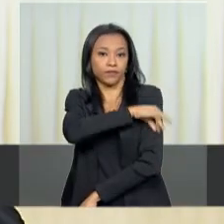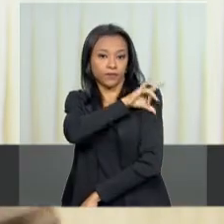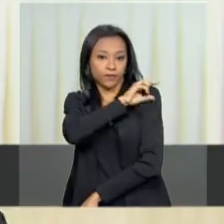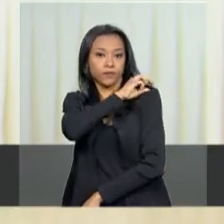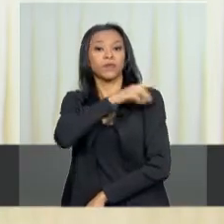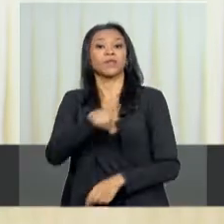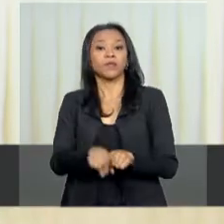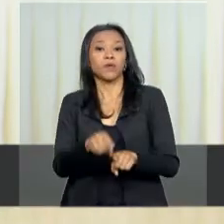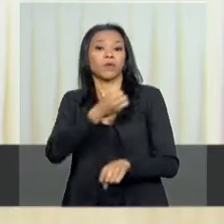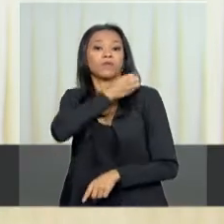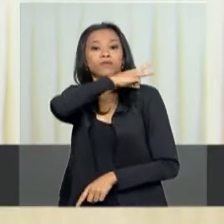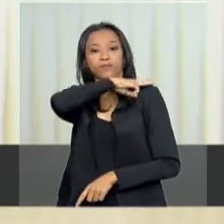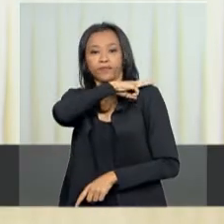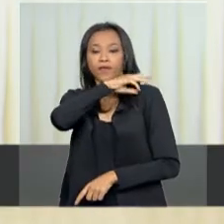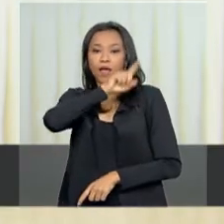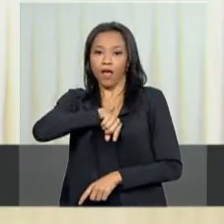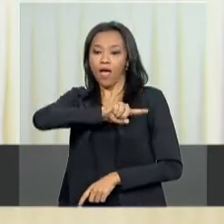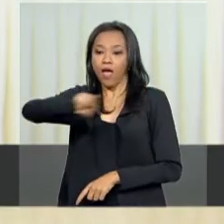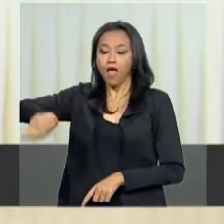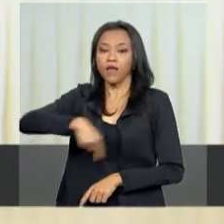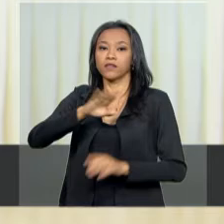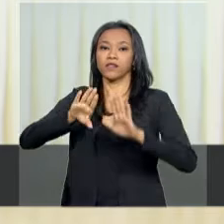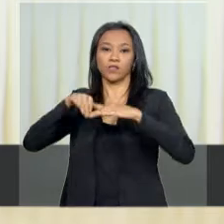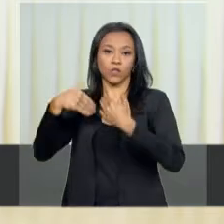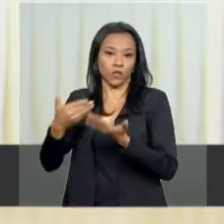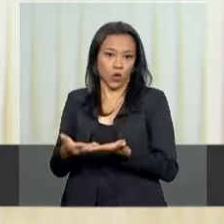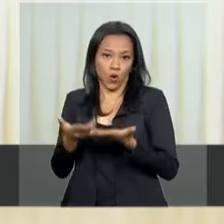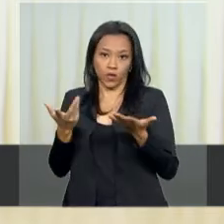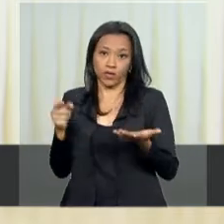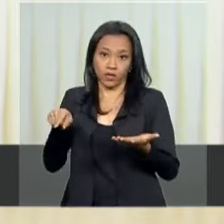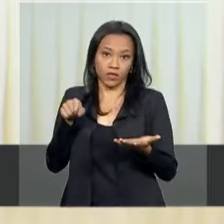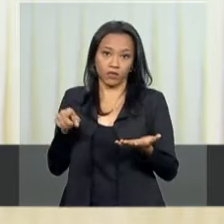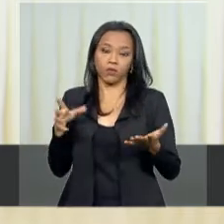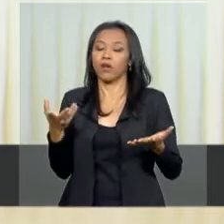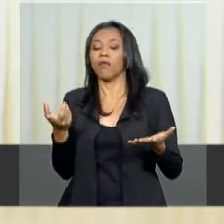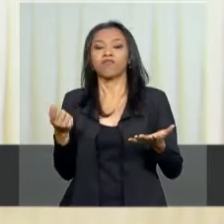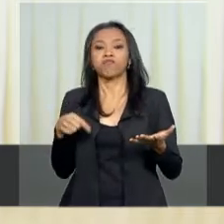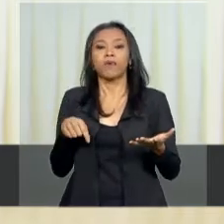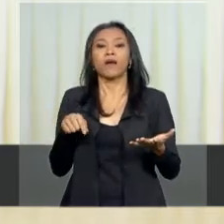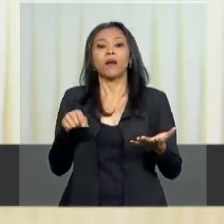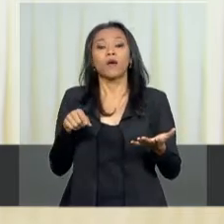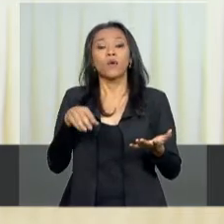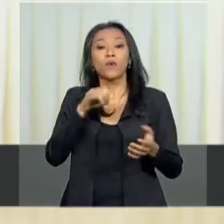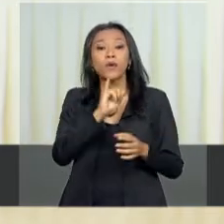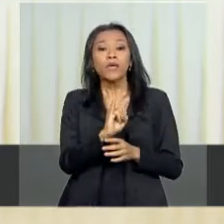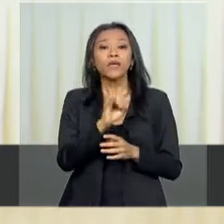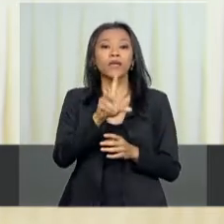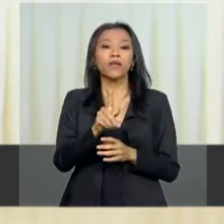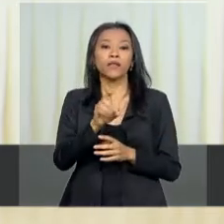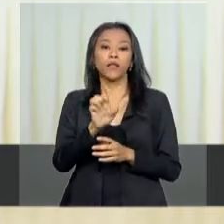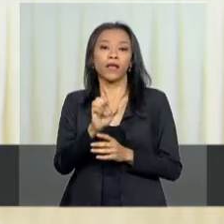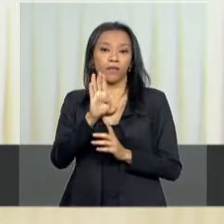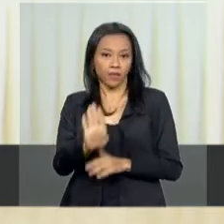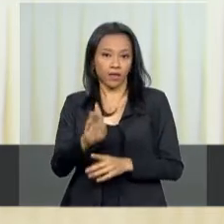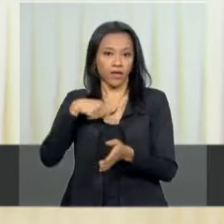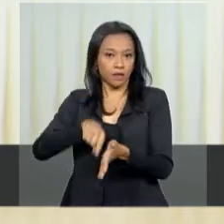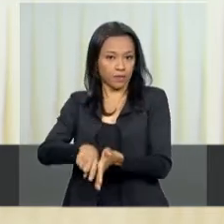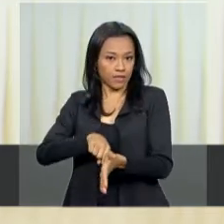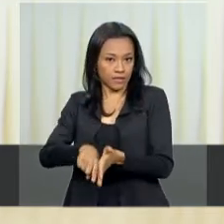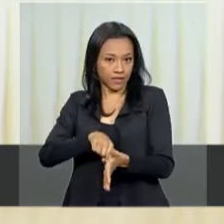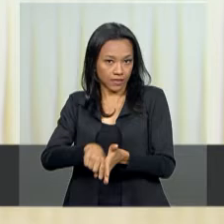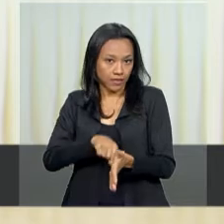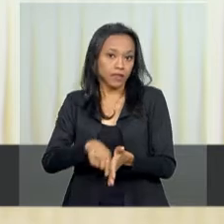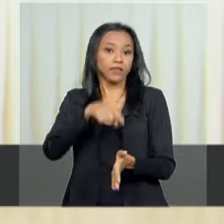médio. São todas essas escolas que não fazem parte da graduação do ensino superior. E esse índice, o IDEB, ele é calculado com os números tanto do Censo